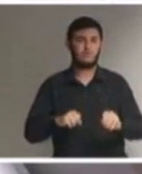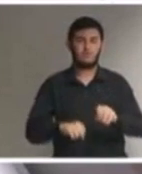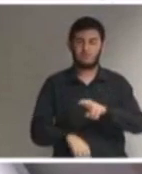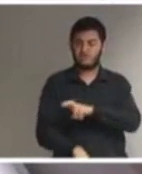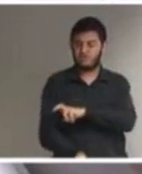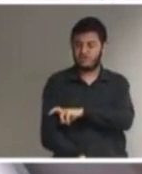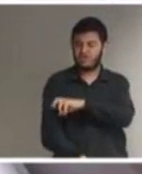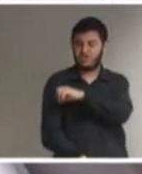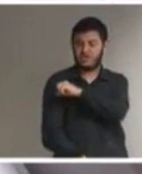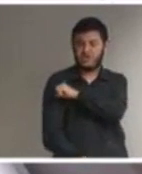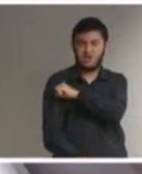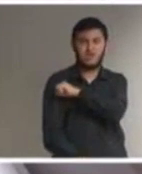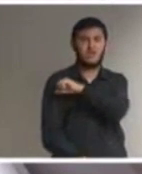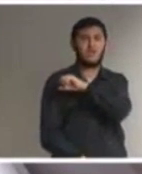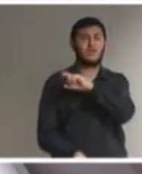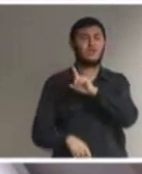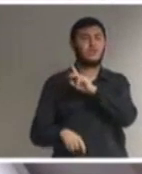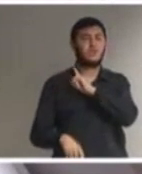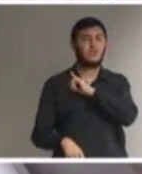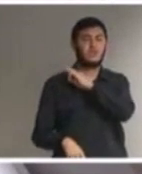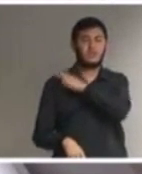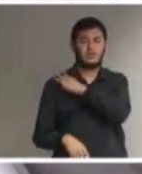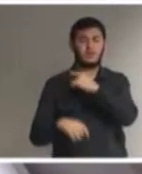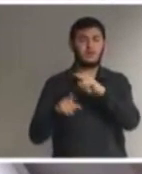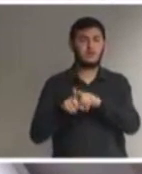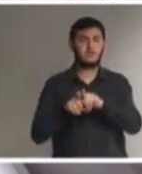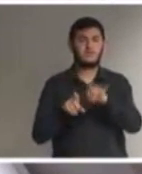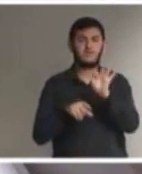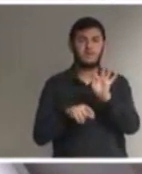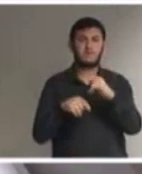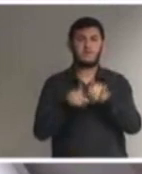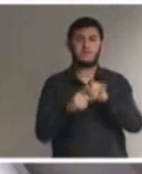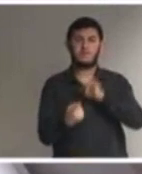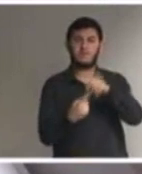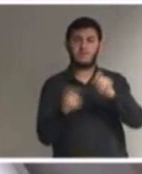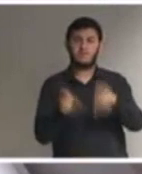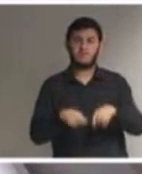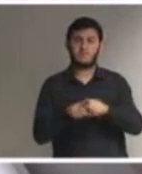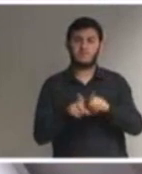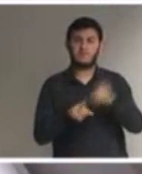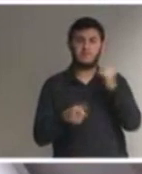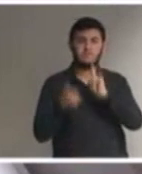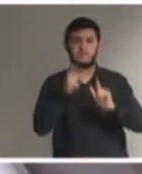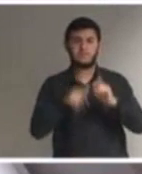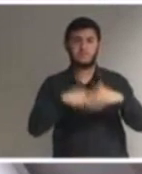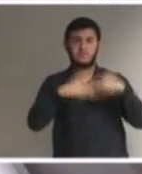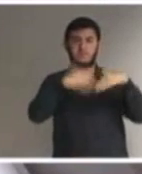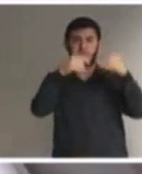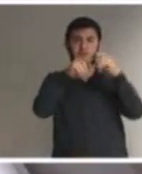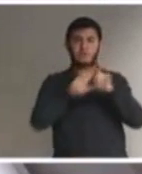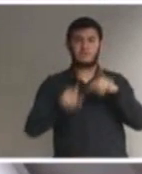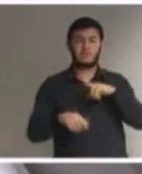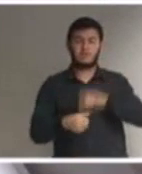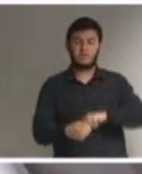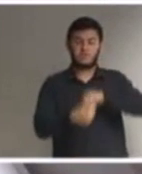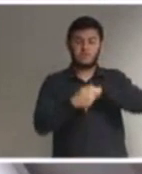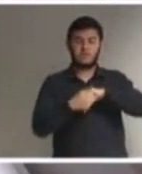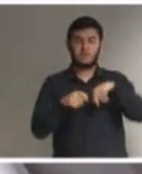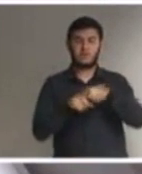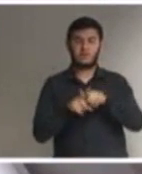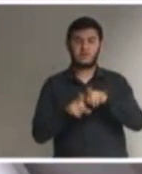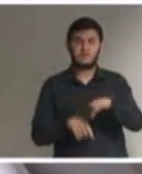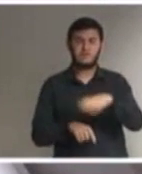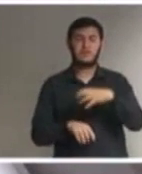de toda a vida de forma a alcançar o máximo desenvolvimento possível de seus talentos e habilidades físicas